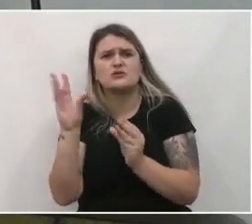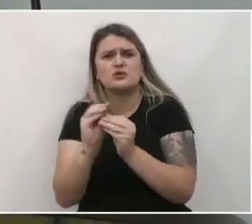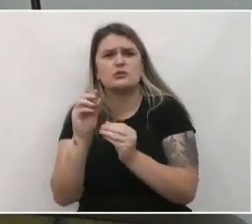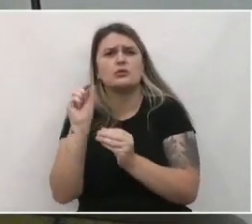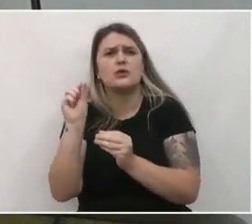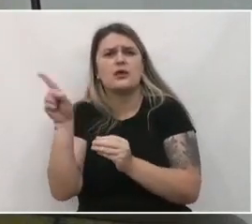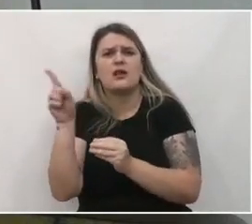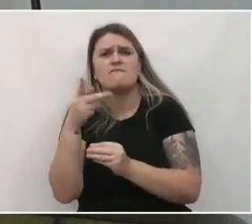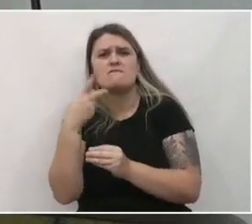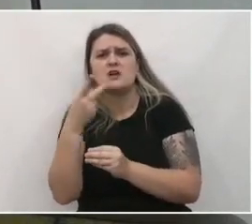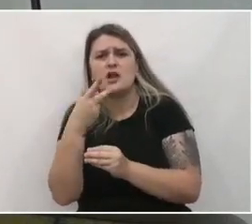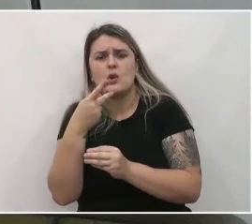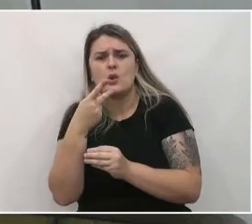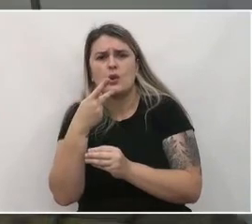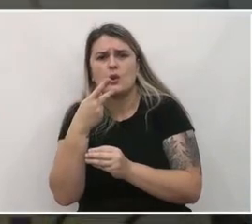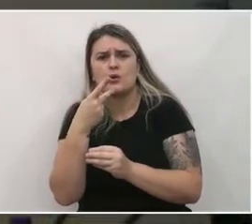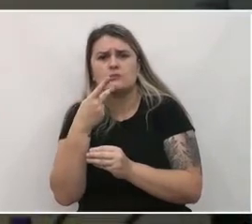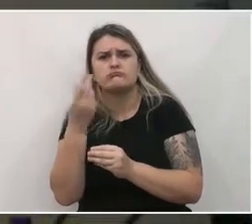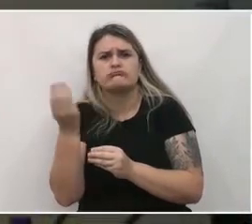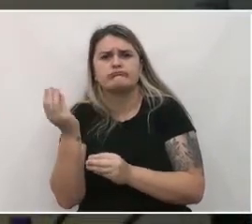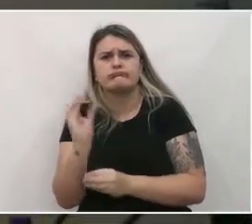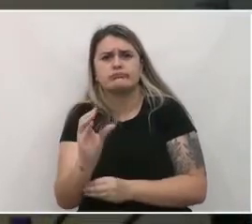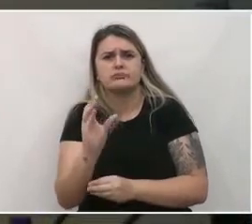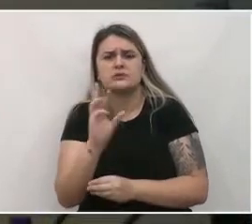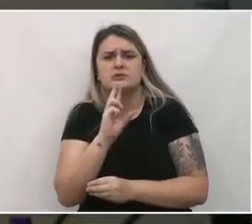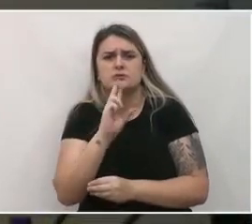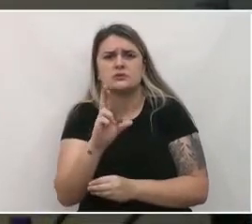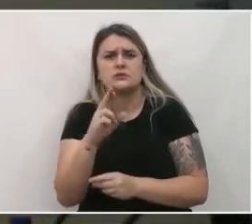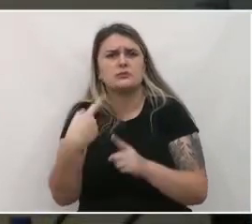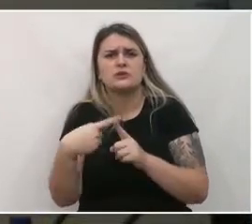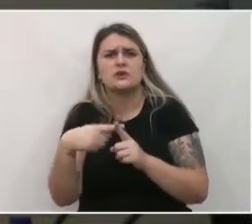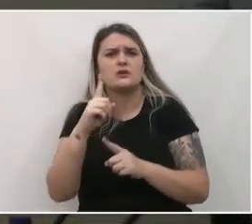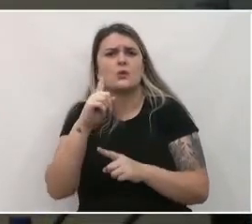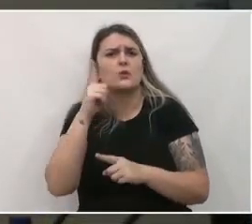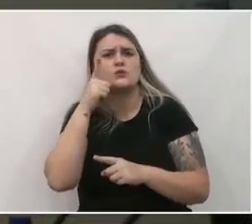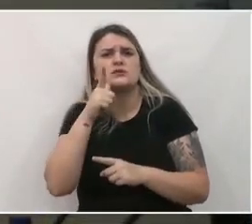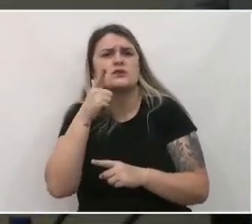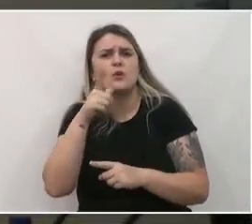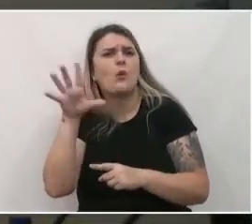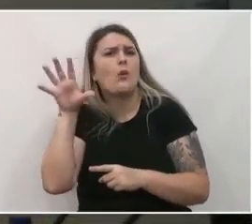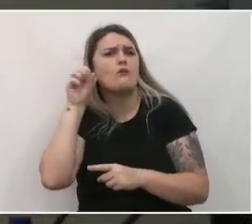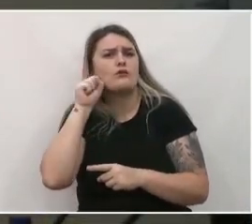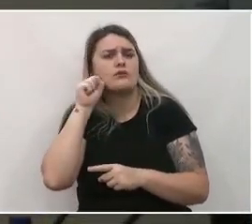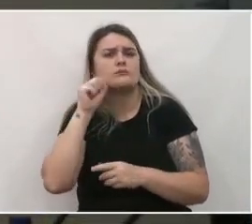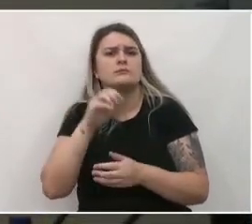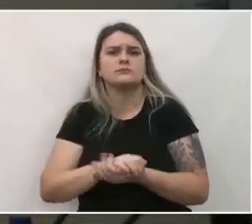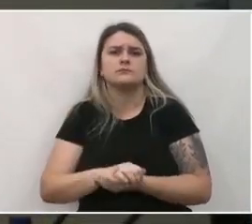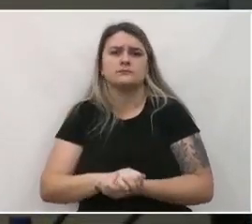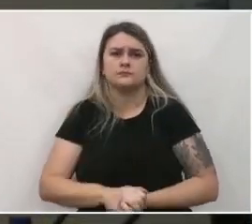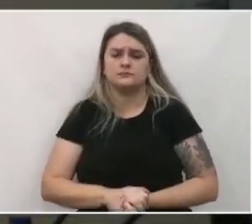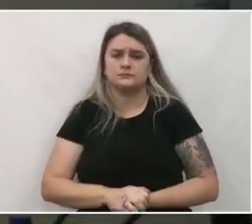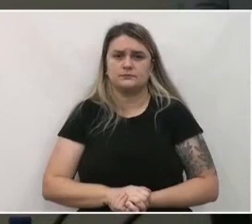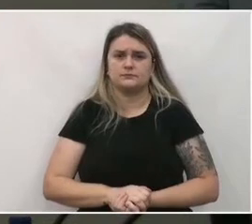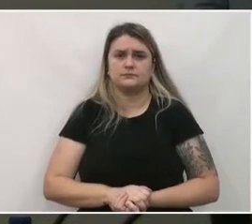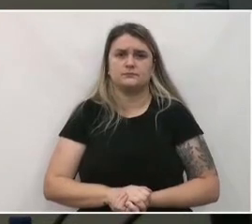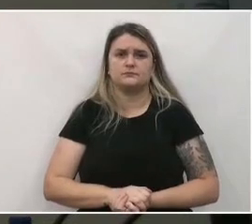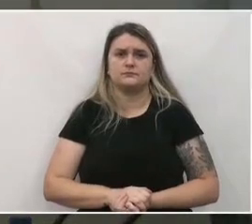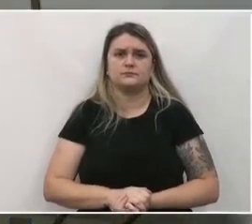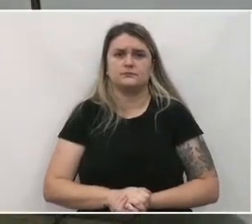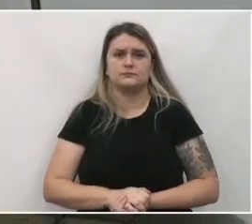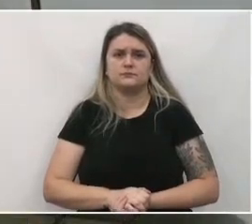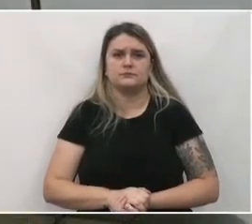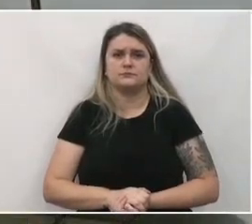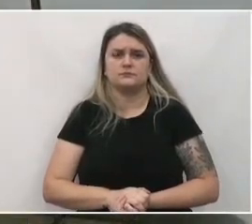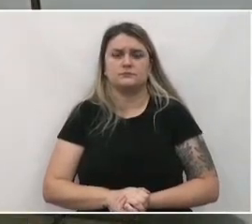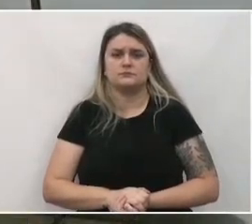falou e aí colocar a resposta que a gente também não conseguiu ouvir, por favor. Ah, não estava o microfone dele? O tratamento do